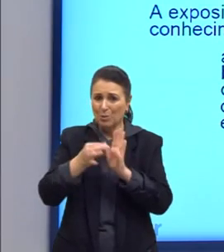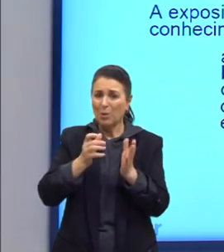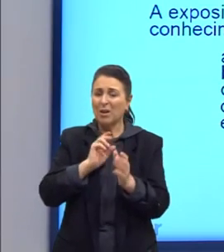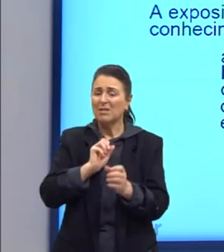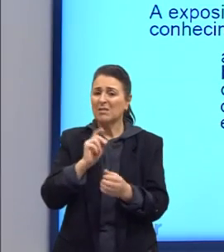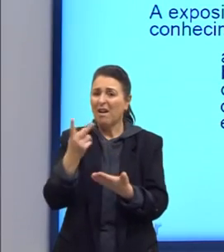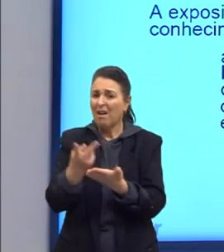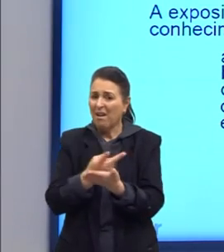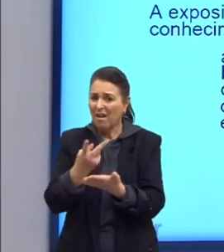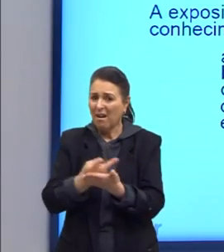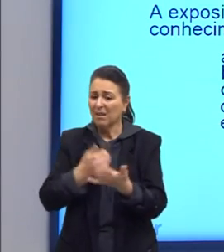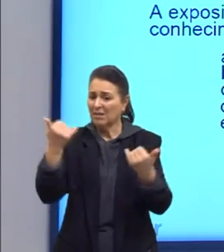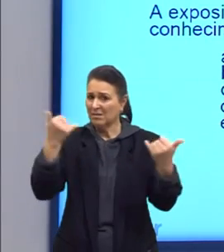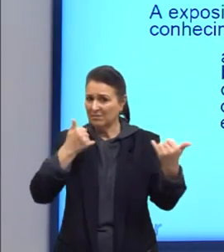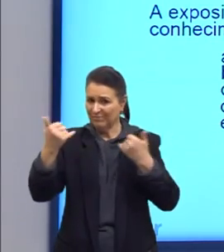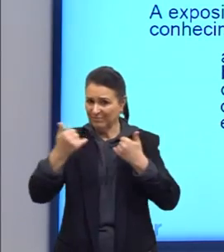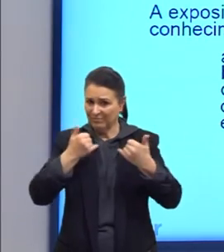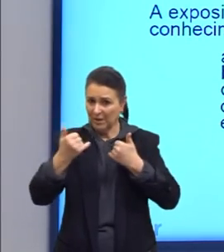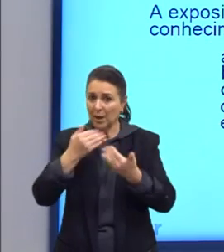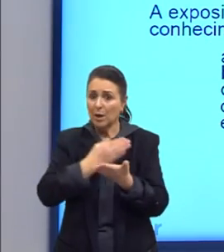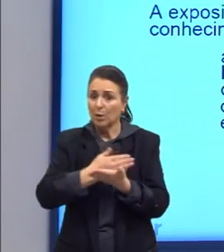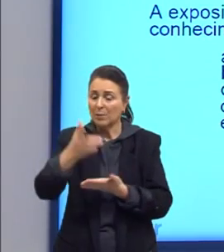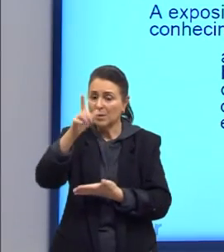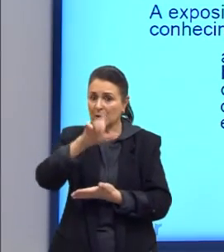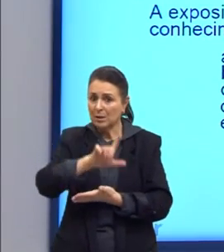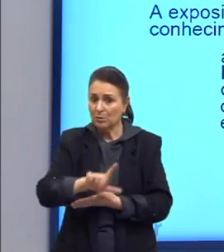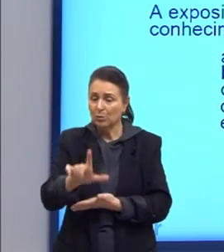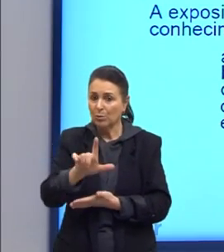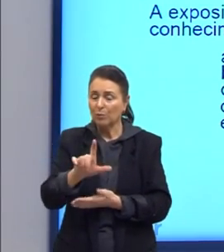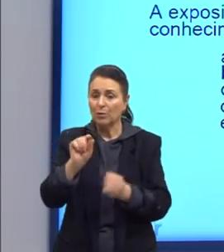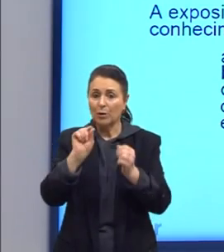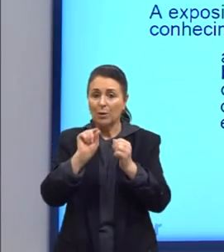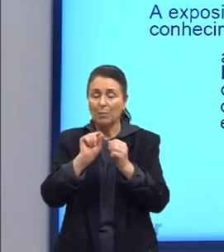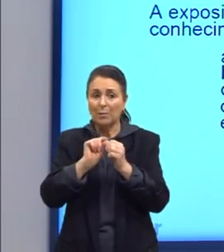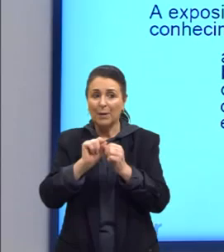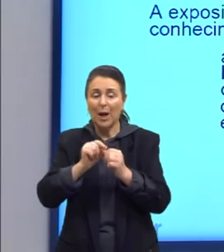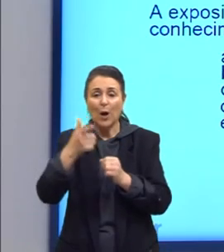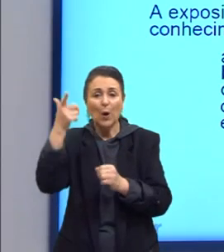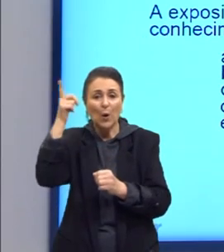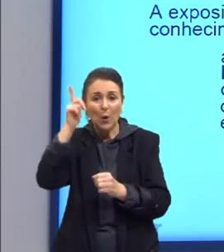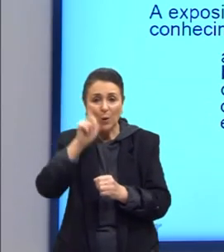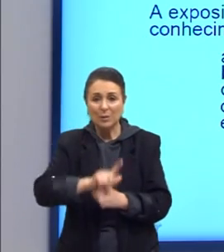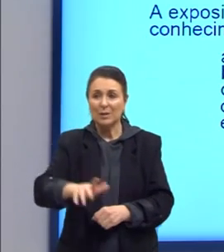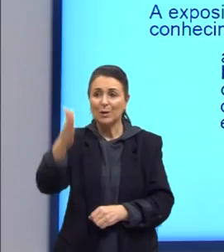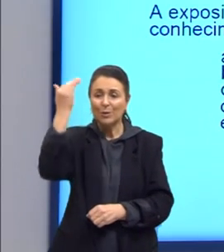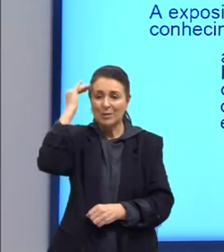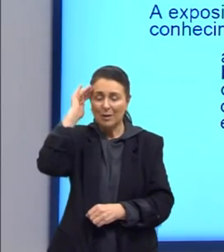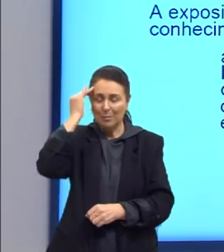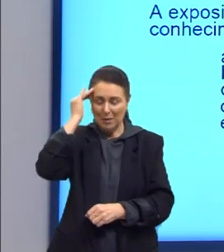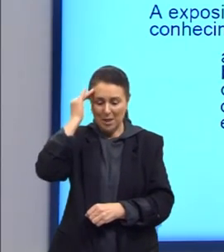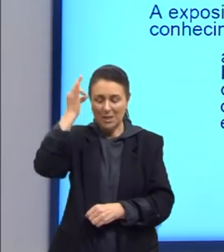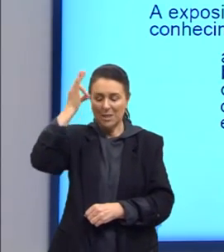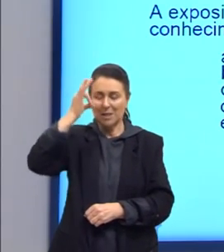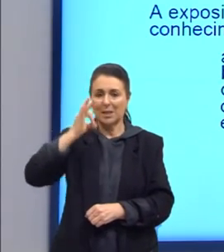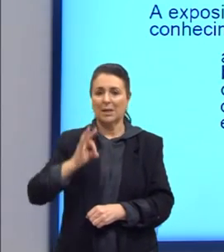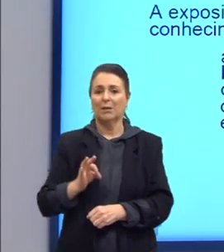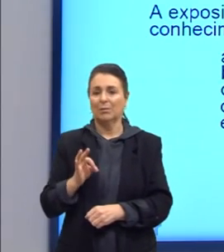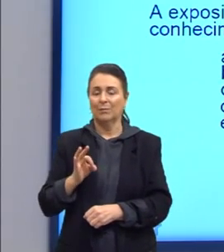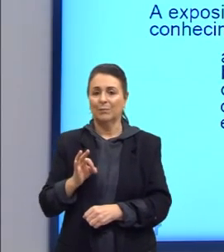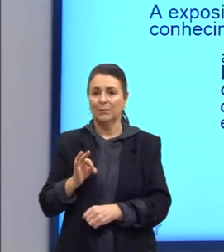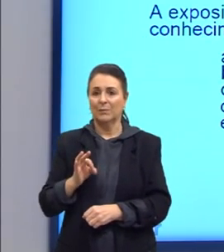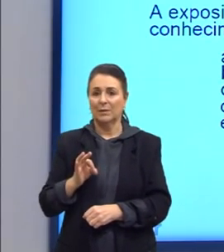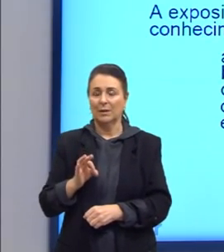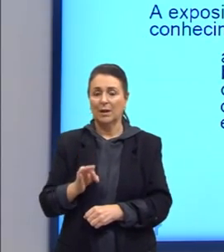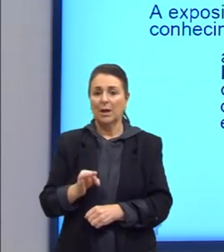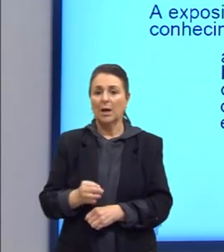crédito e começar tudo novamente a fim de estabelecer um saber firme e inabalável. Texto 2. É o